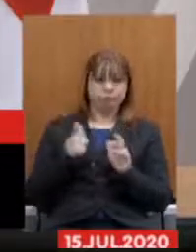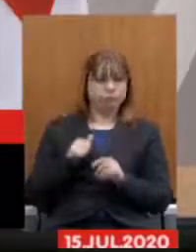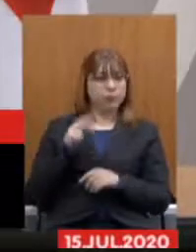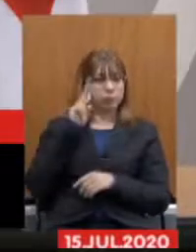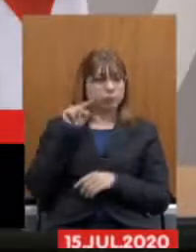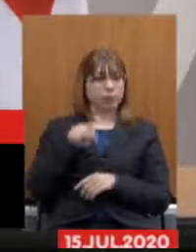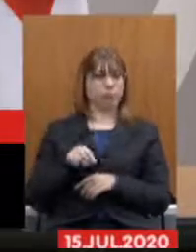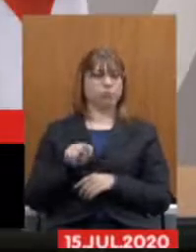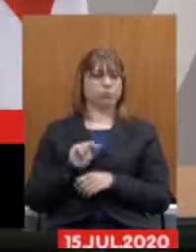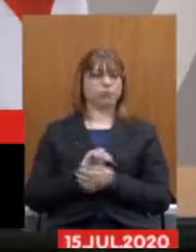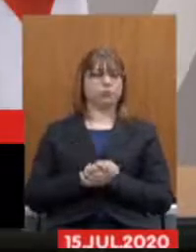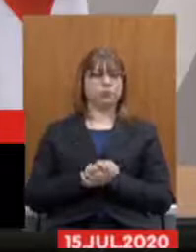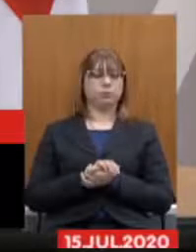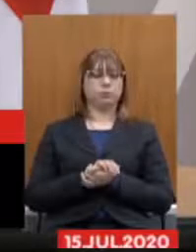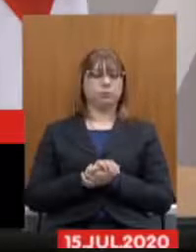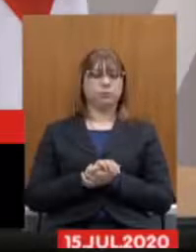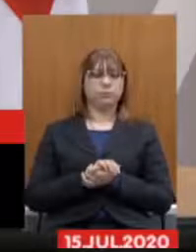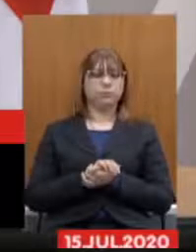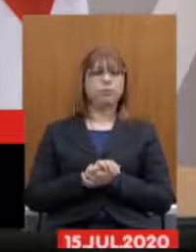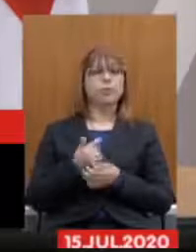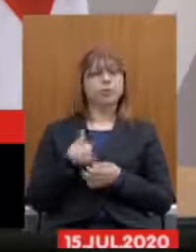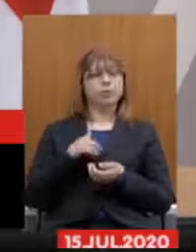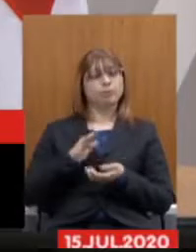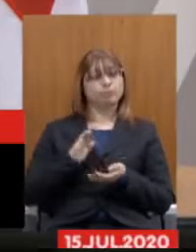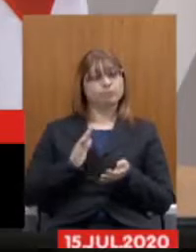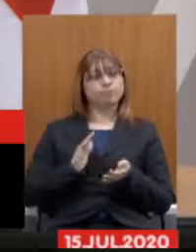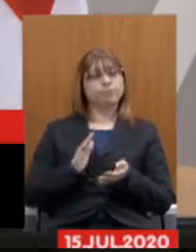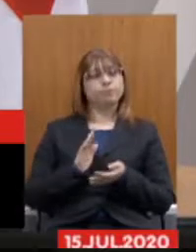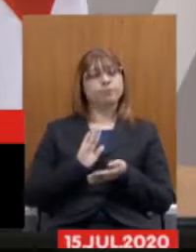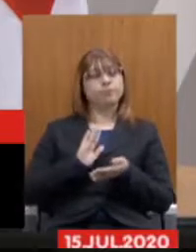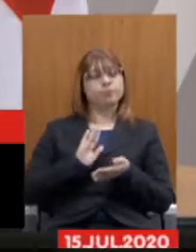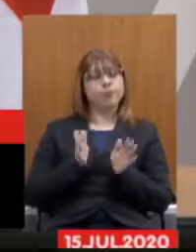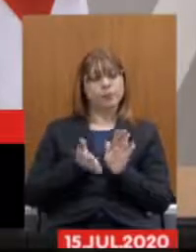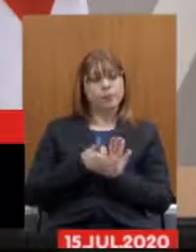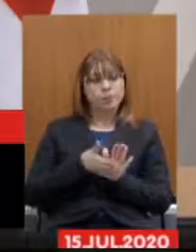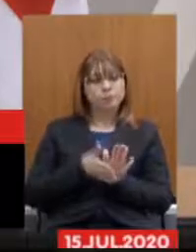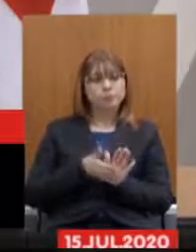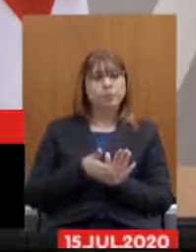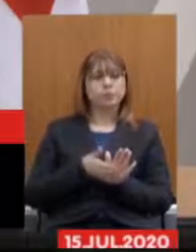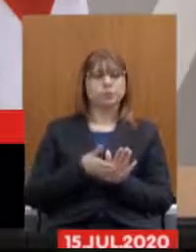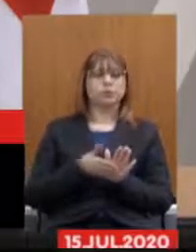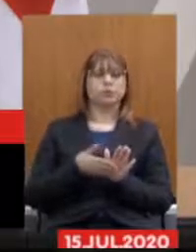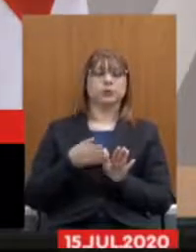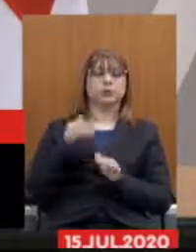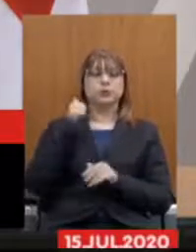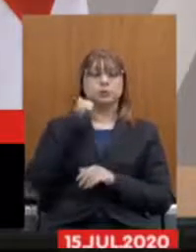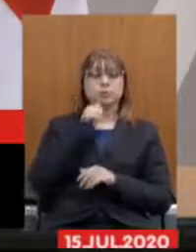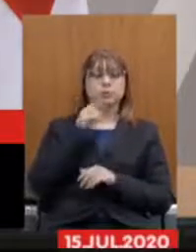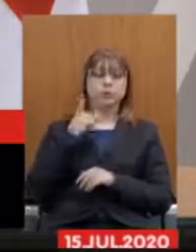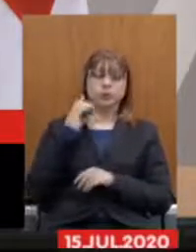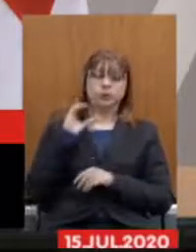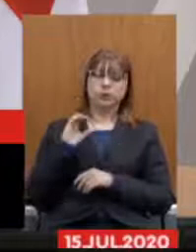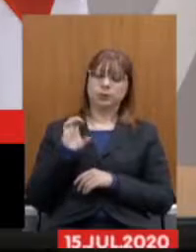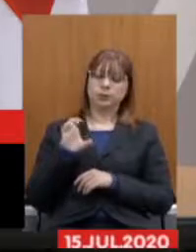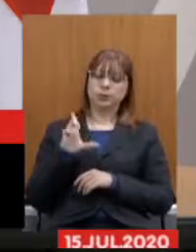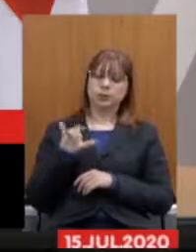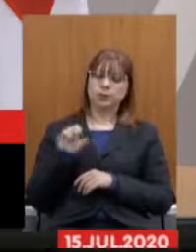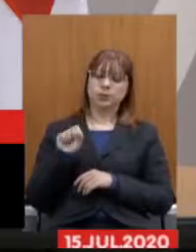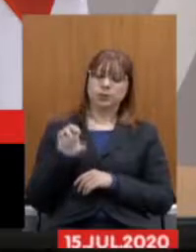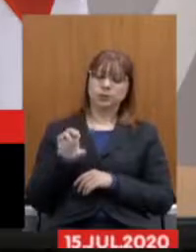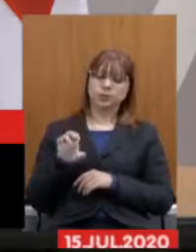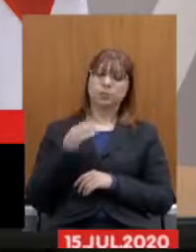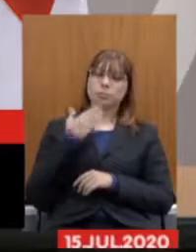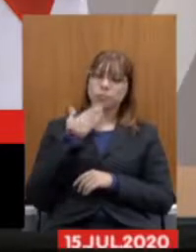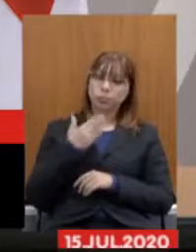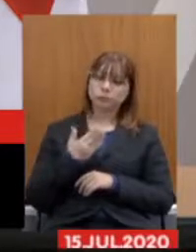e nesse sentido eu parabenizo a deputada Celise Labiona que já apresentou emenda pela retirada